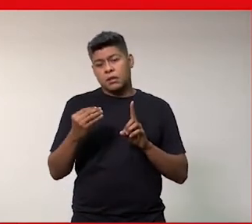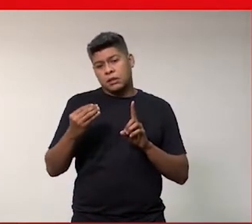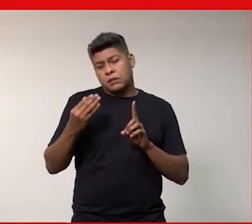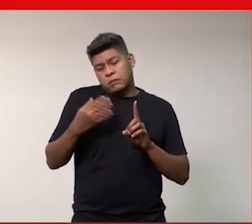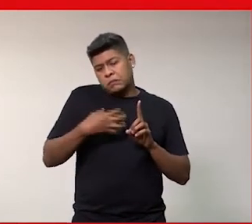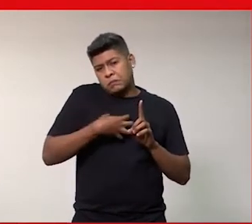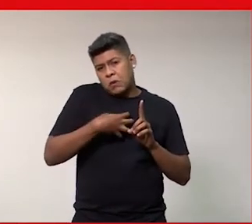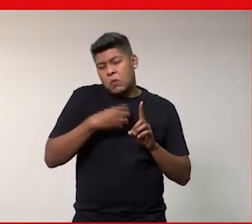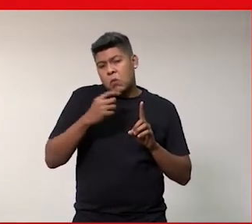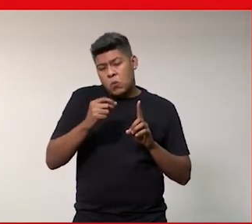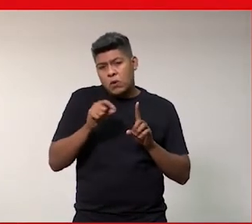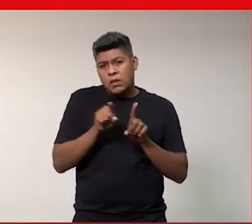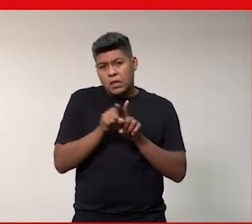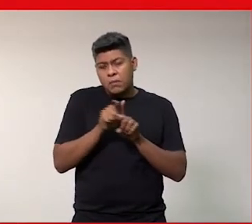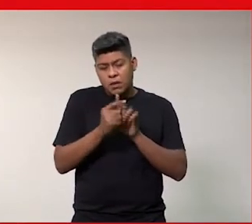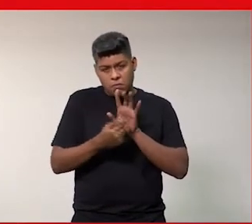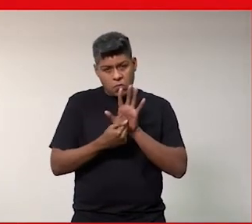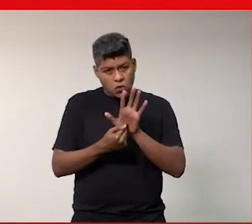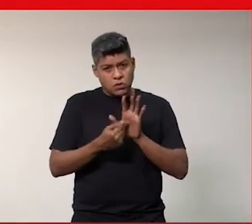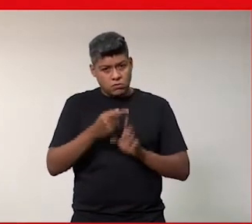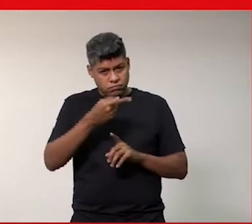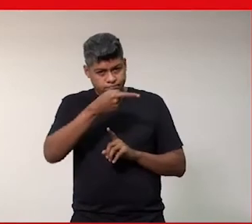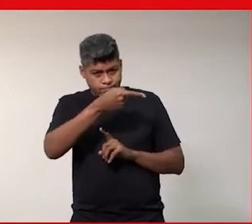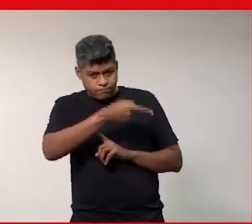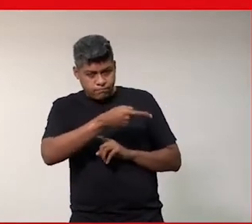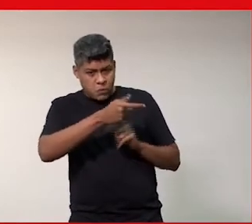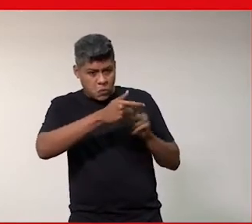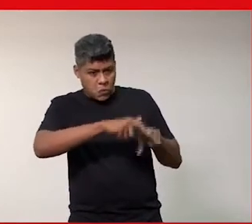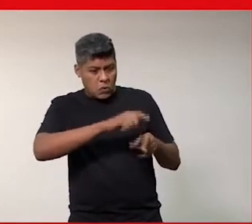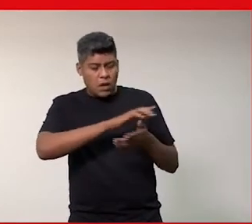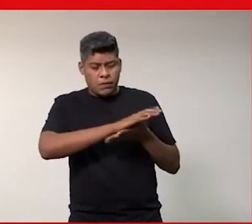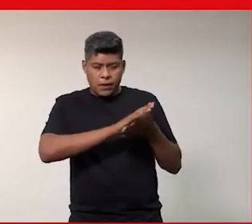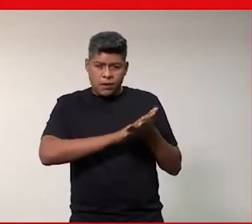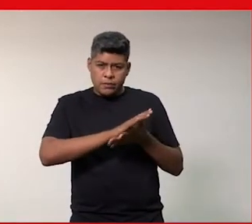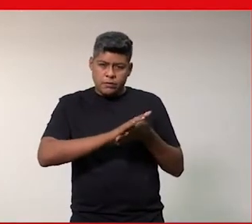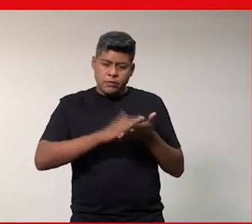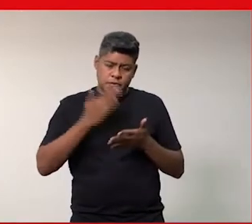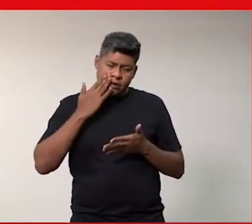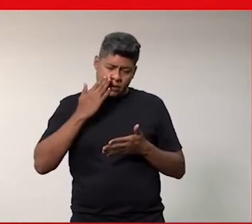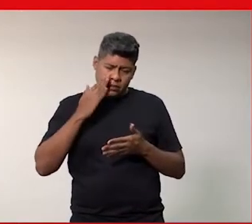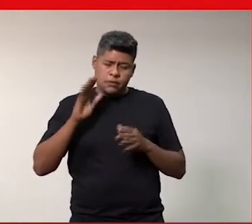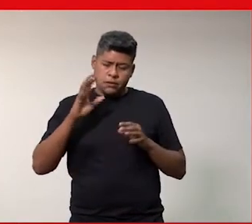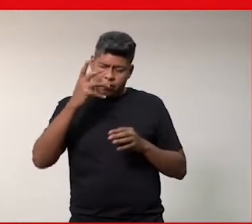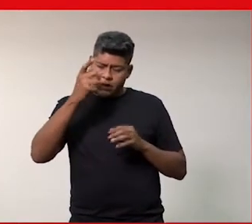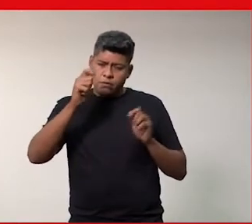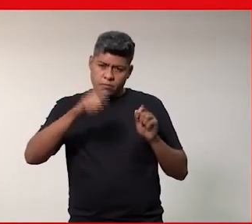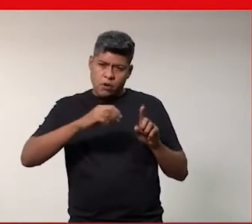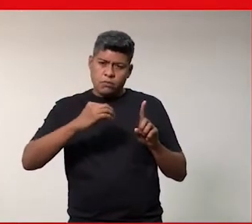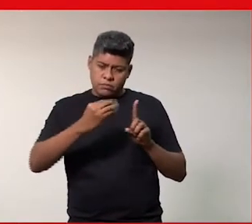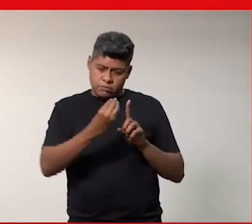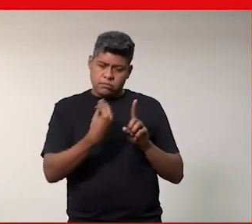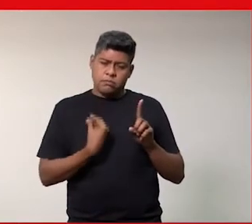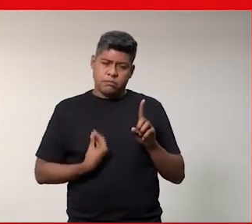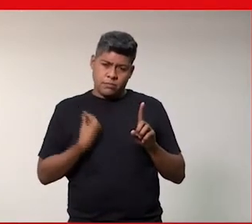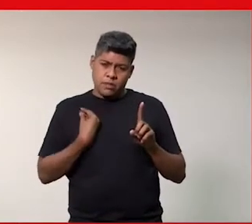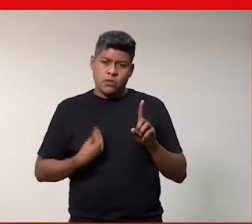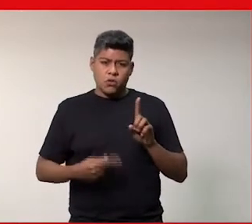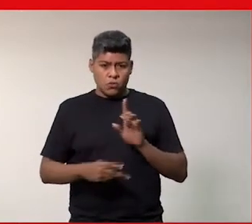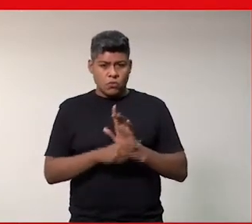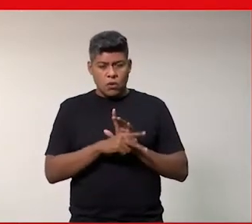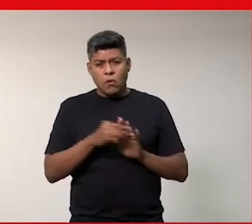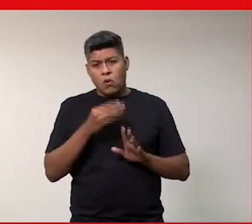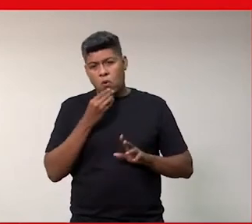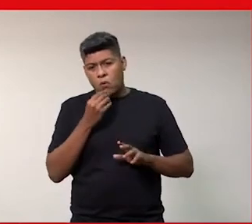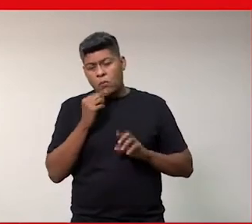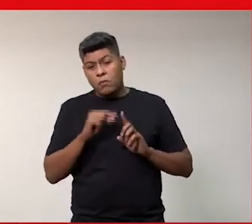certa forma inclusive para mostrar que aquele não é outro lugar e ele é claro que ele pode ser feito um assédio sexual pode ser feito também em relação a homens